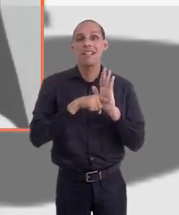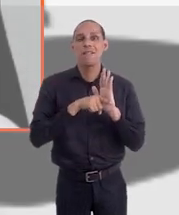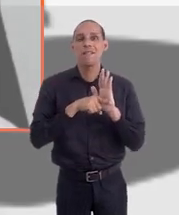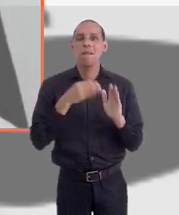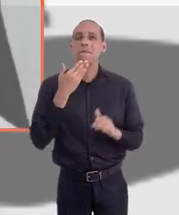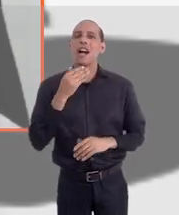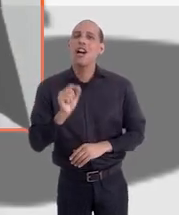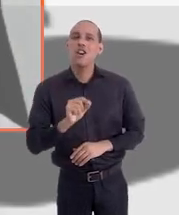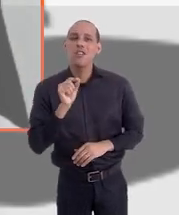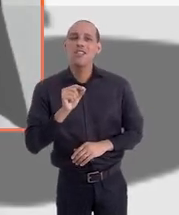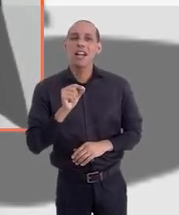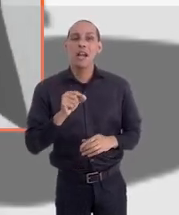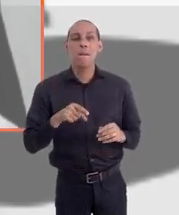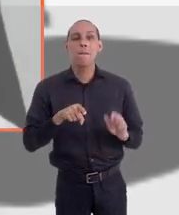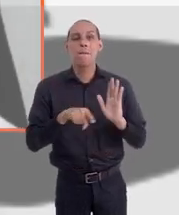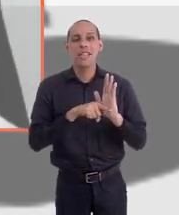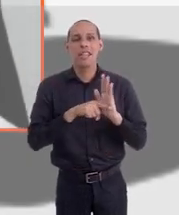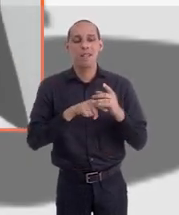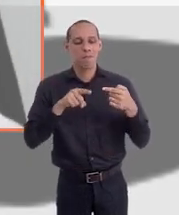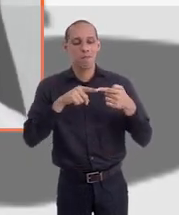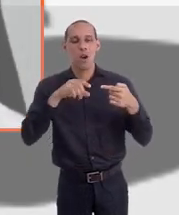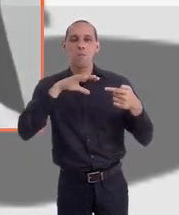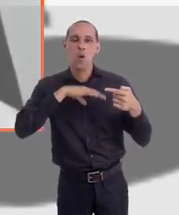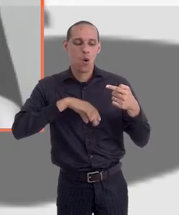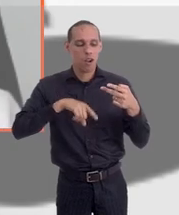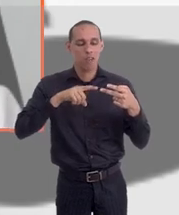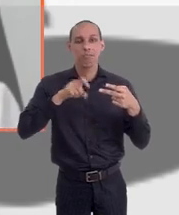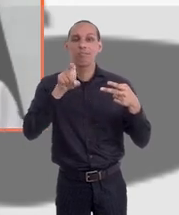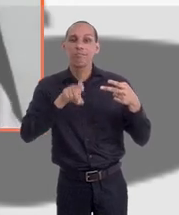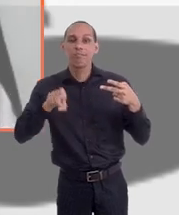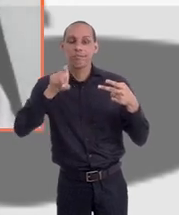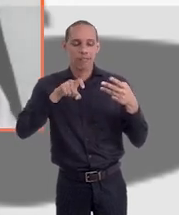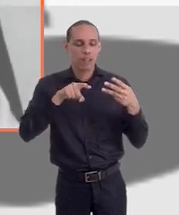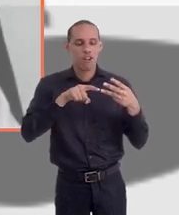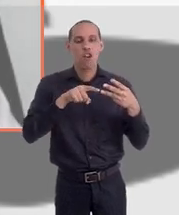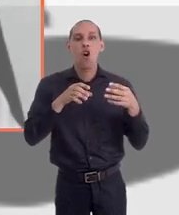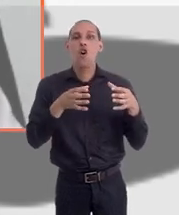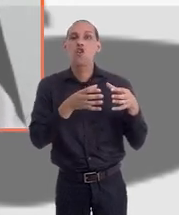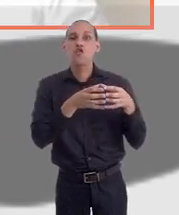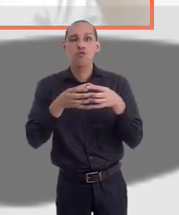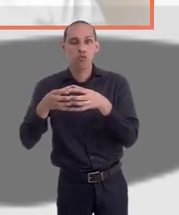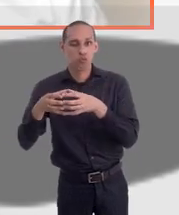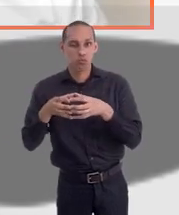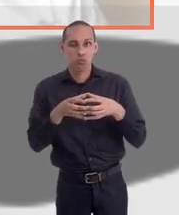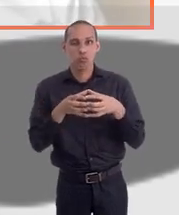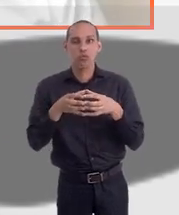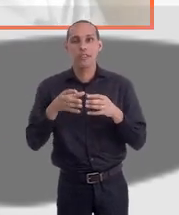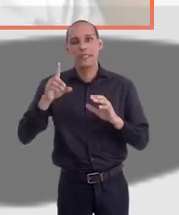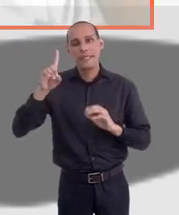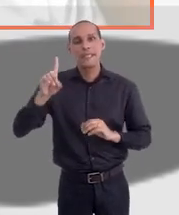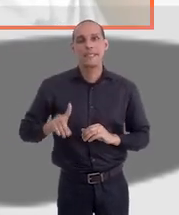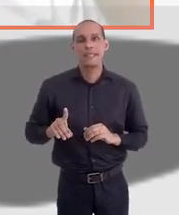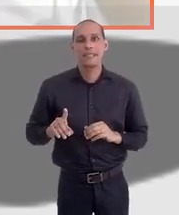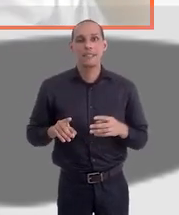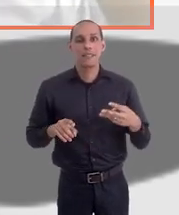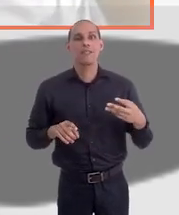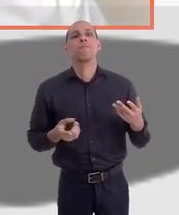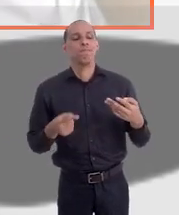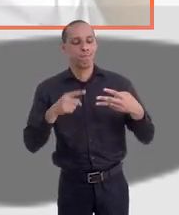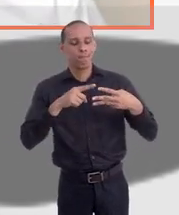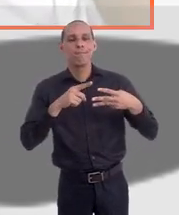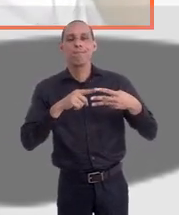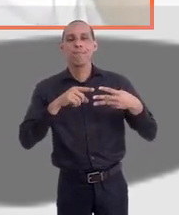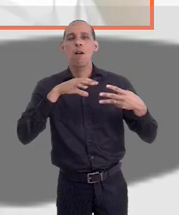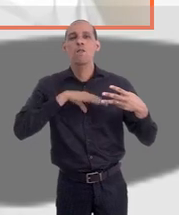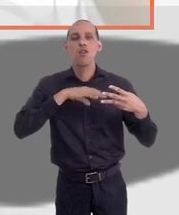essa prova condicionava o mínimo em língua portuguesa, o mínimo informática e o mínimo no conjunto de direitos. Então, a que mais reprovou foi justamente